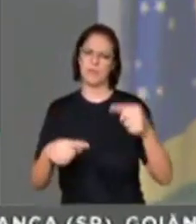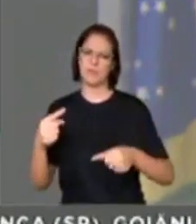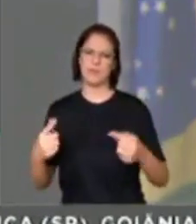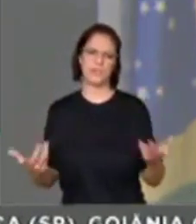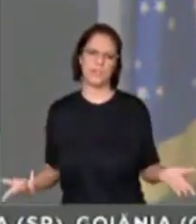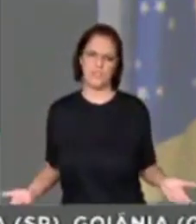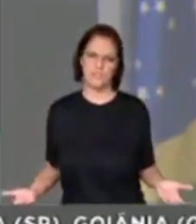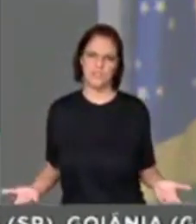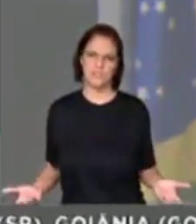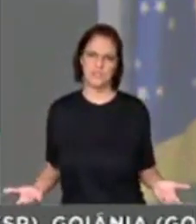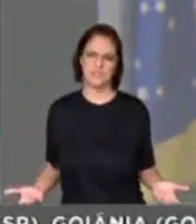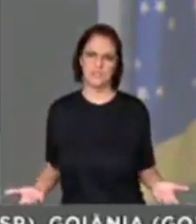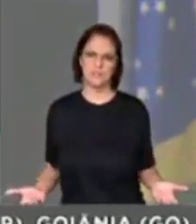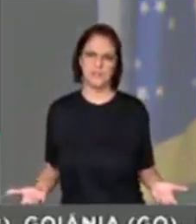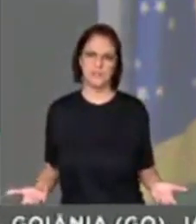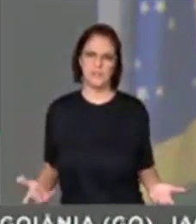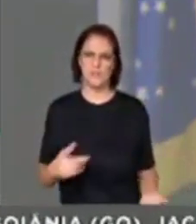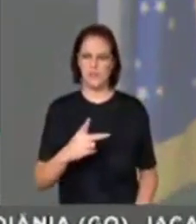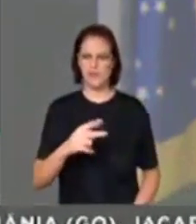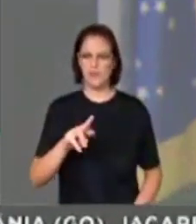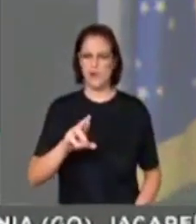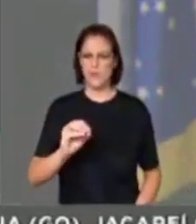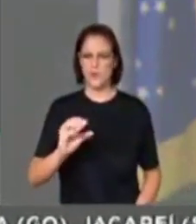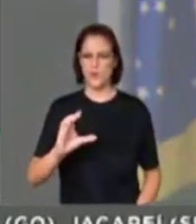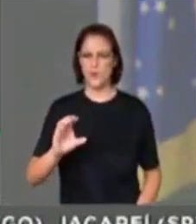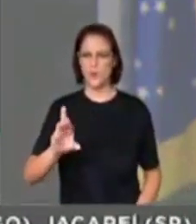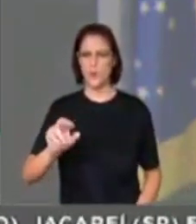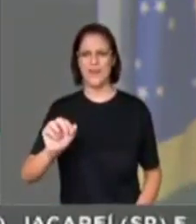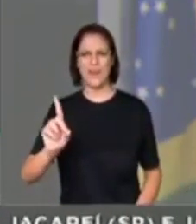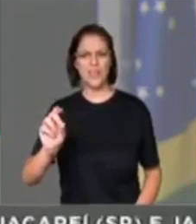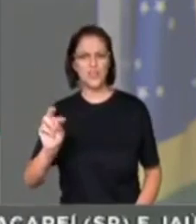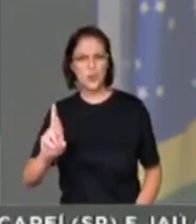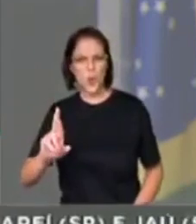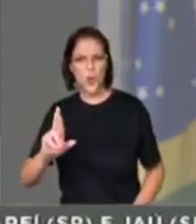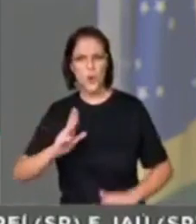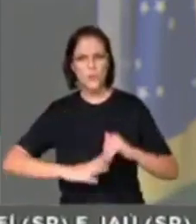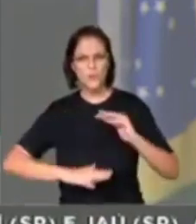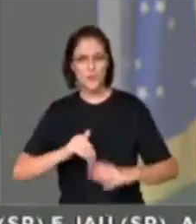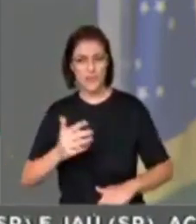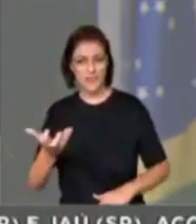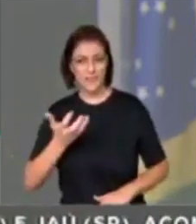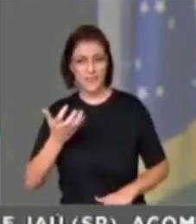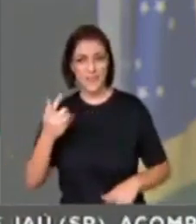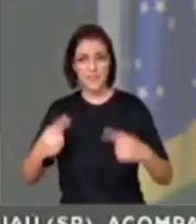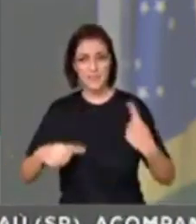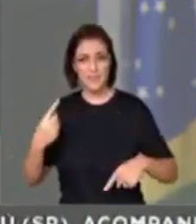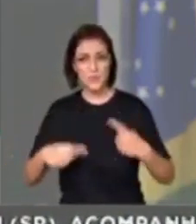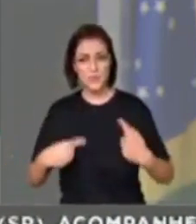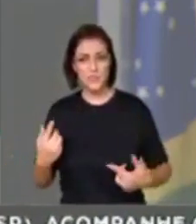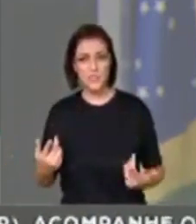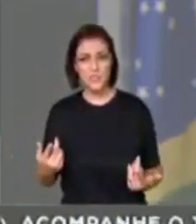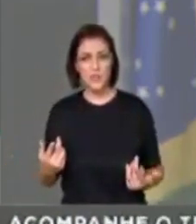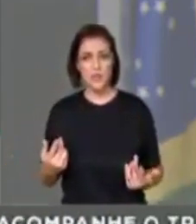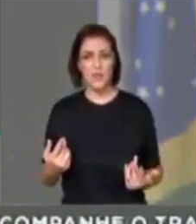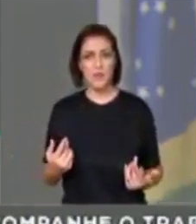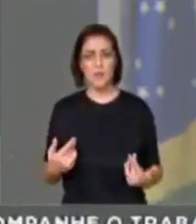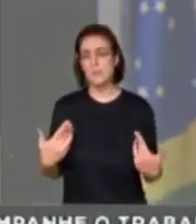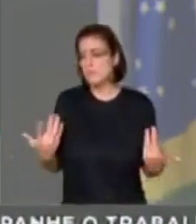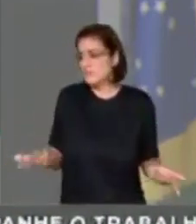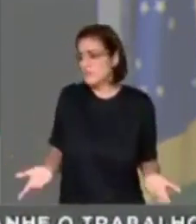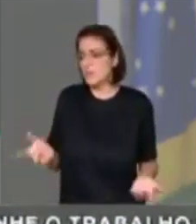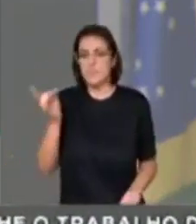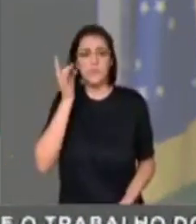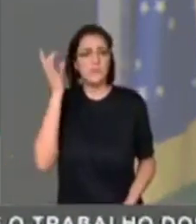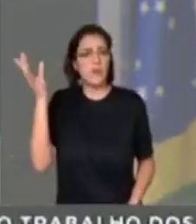previdenciária. Procurador que quer discutir a reforma da Previdência faz como todos os colegas aqui, os 512,